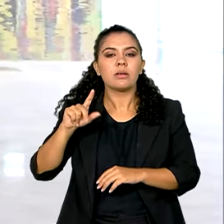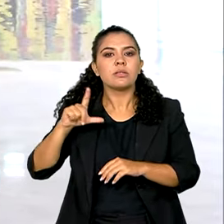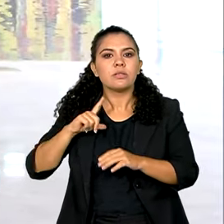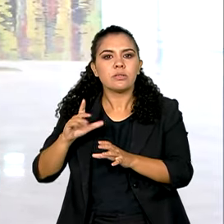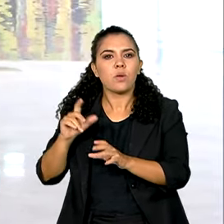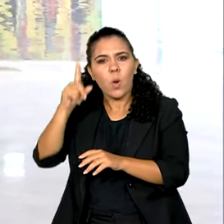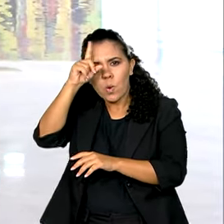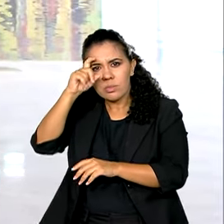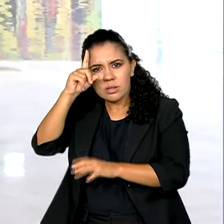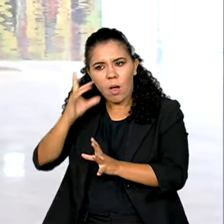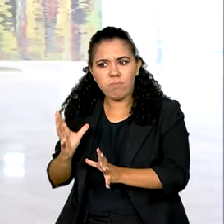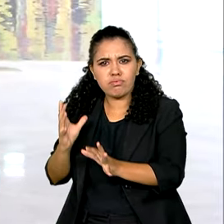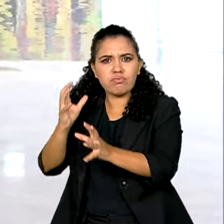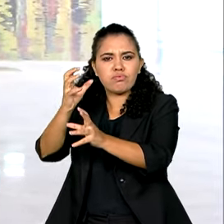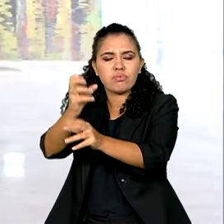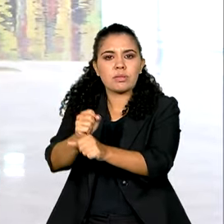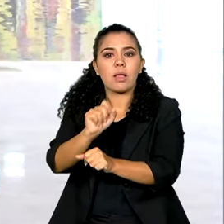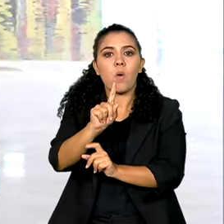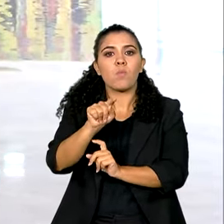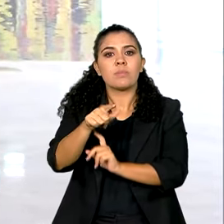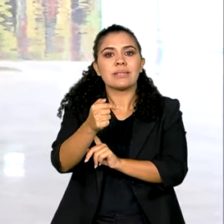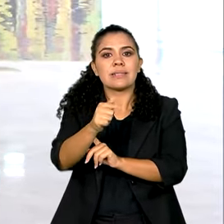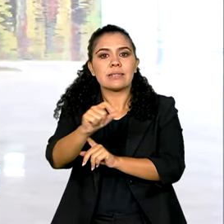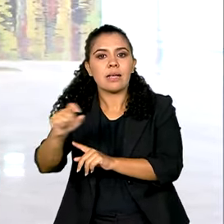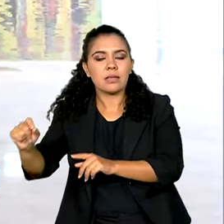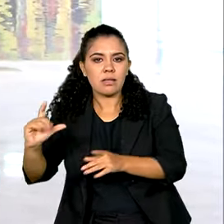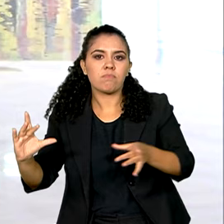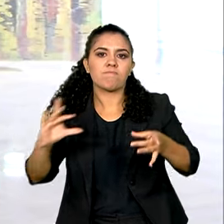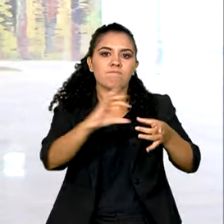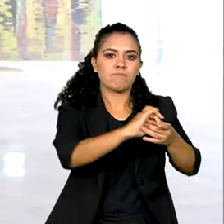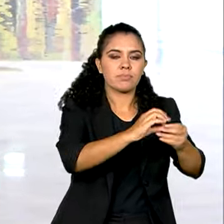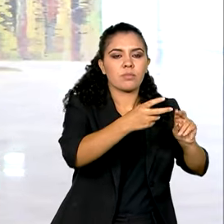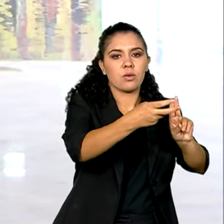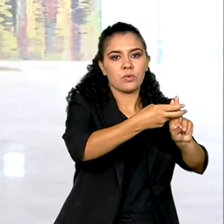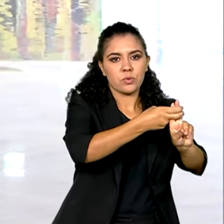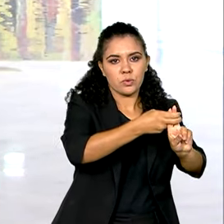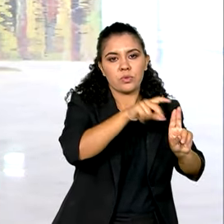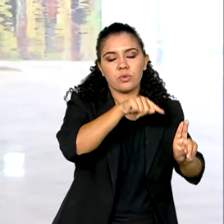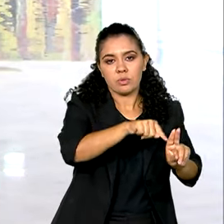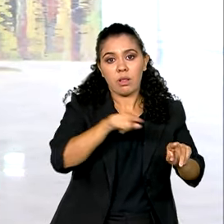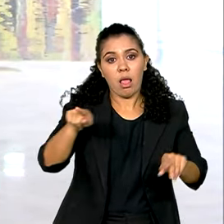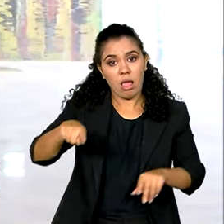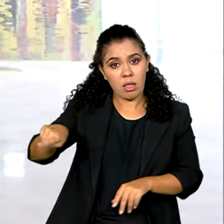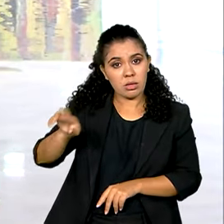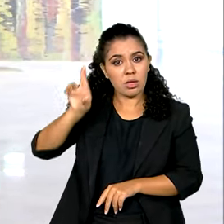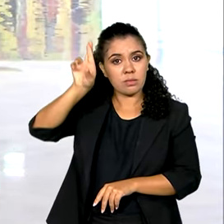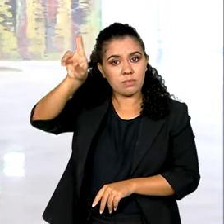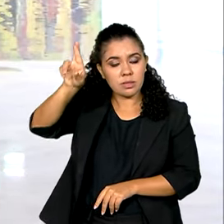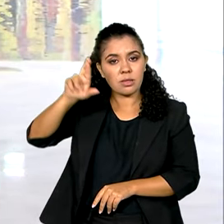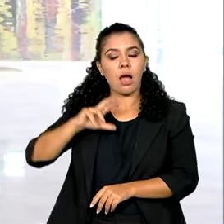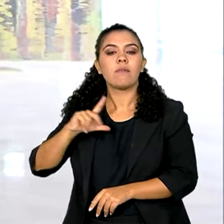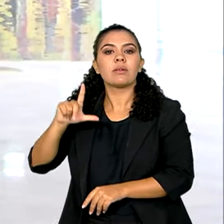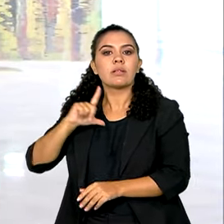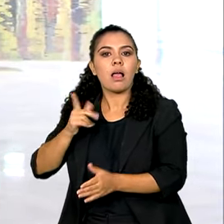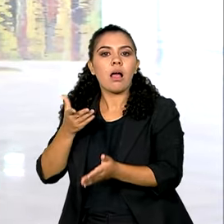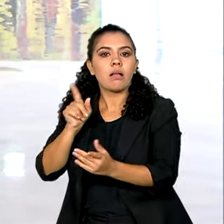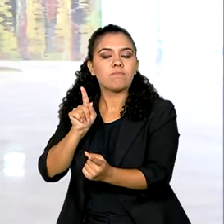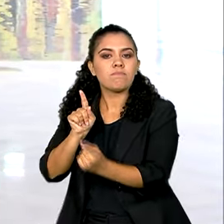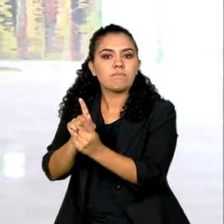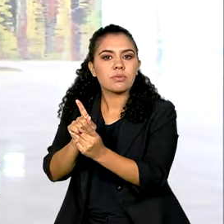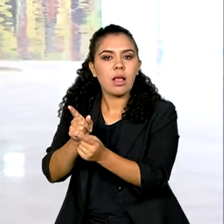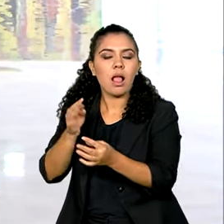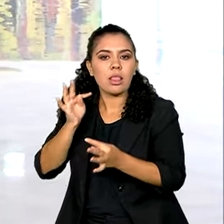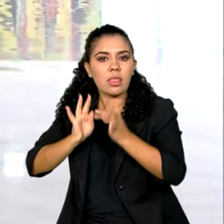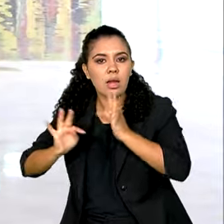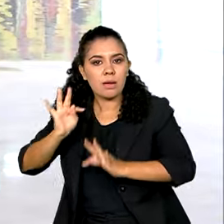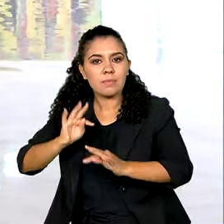sendo que mais de 1.700 atendem o SUS. Eles são responsáveis por 69% dos tratamentos de